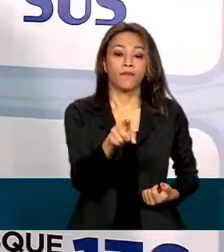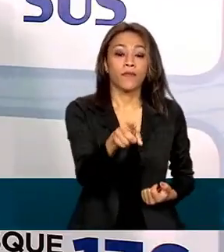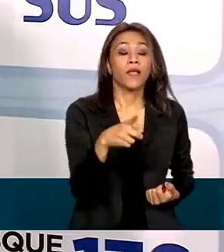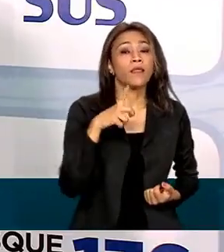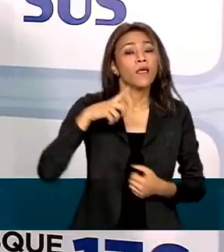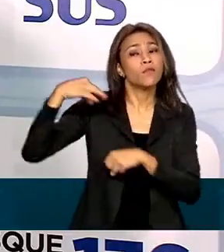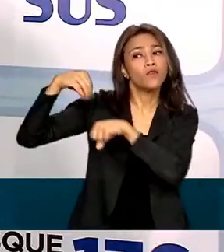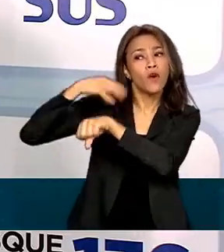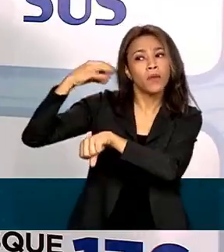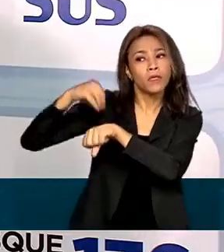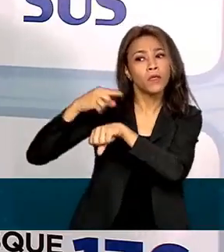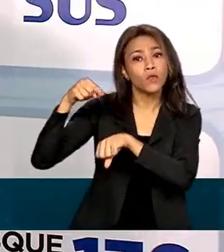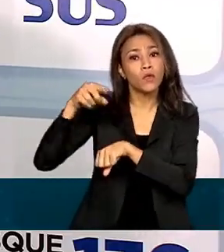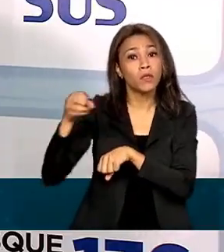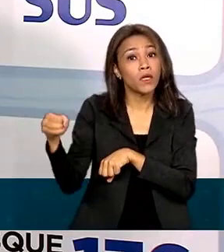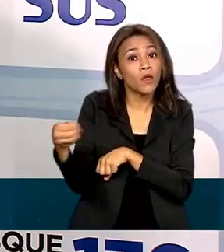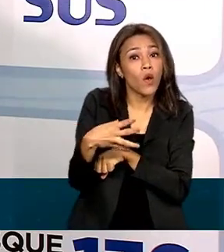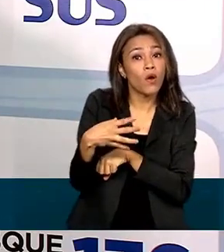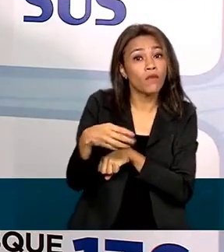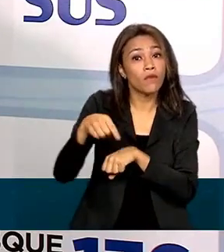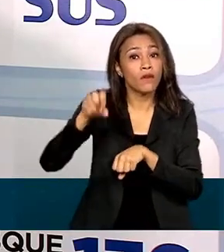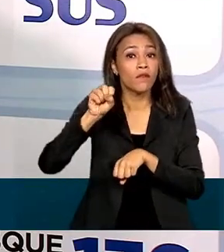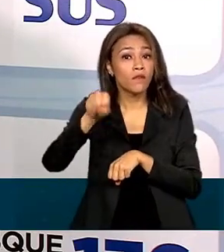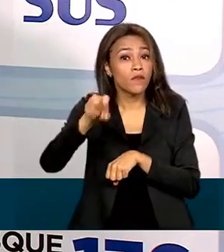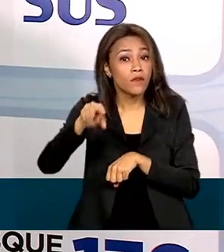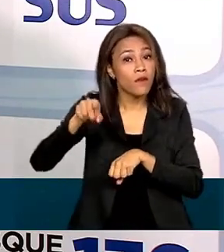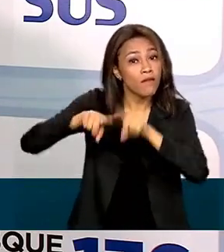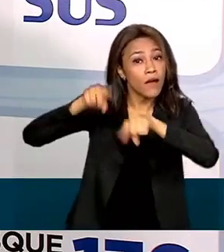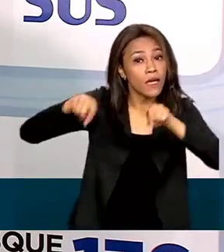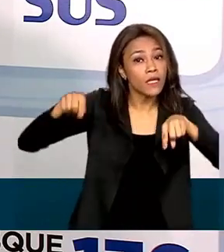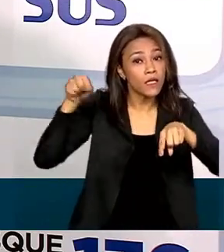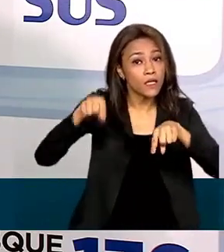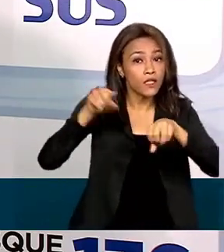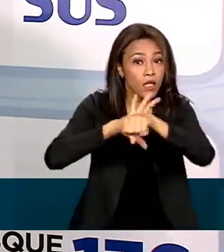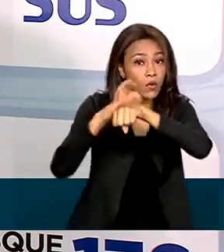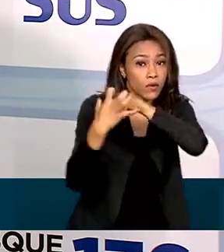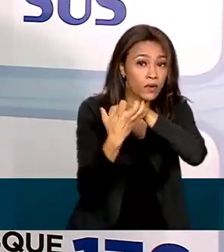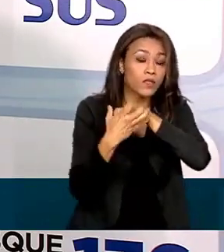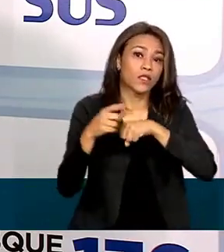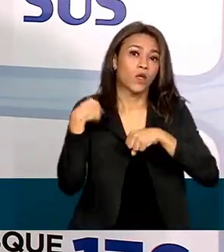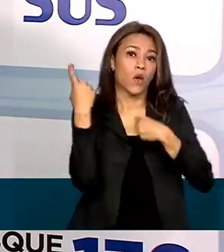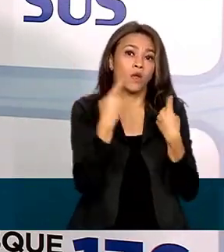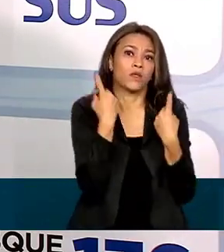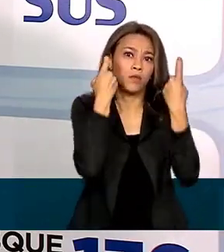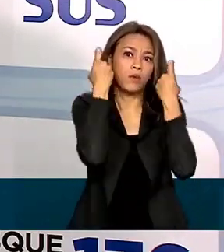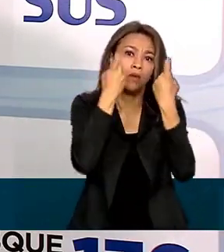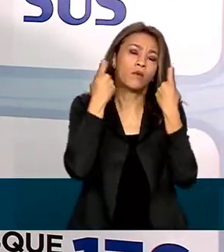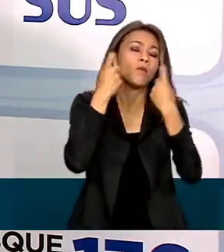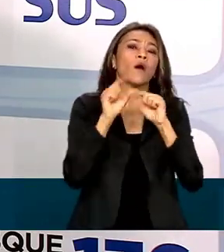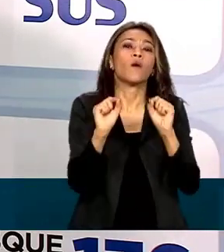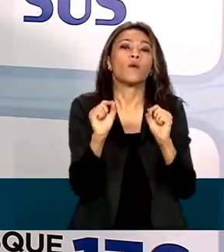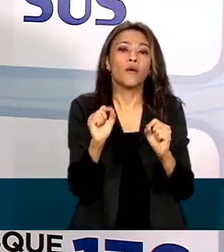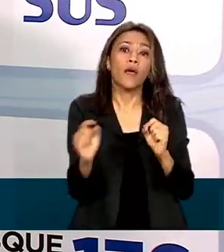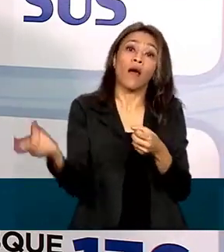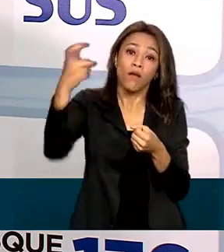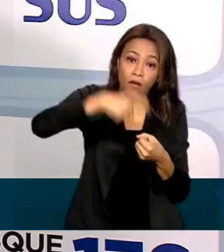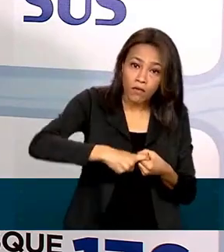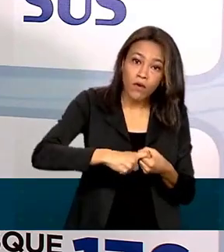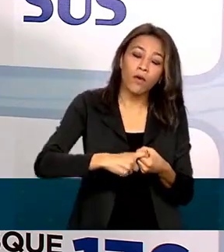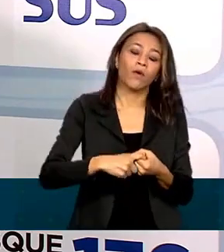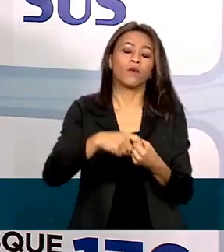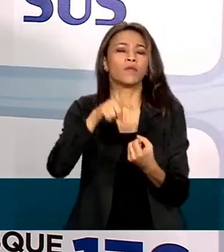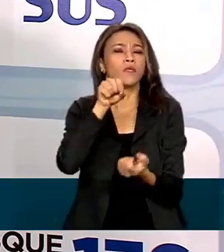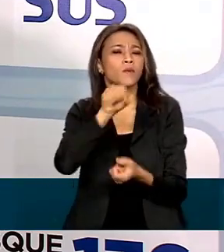a respeito dessa nova variante é a alta transmissibilidade e, por isso, a preocupação da gente retomar esses esquemas vacinais,